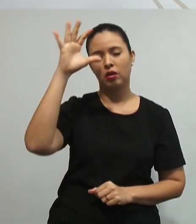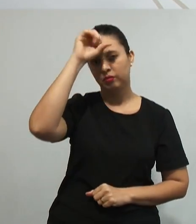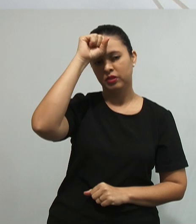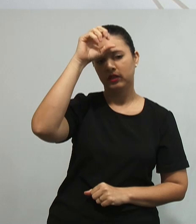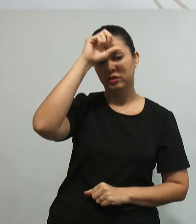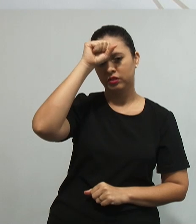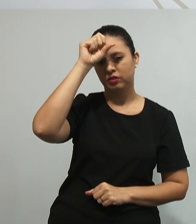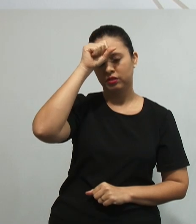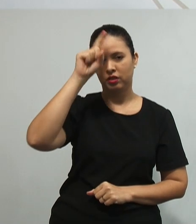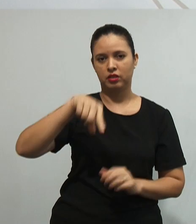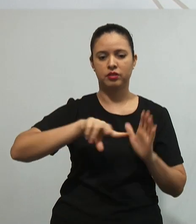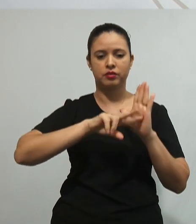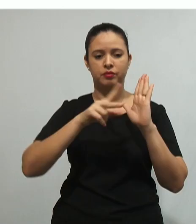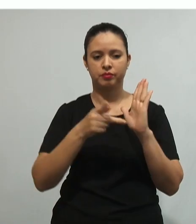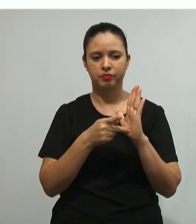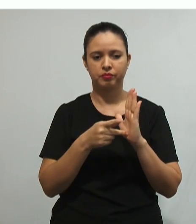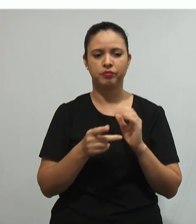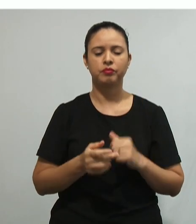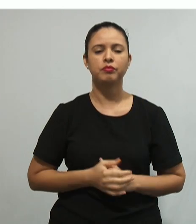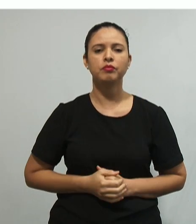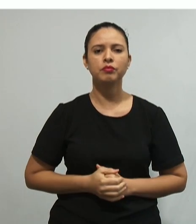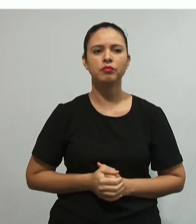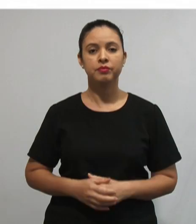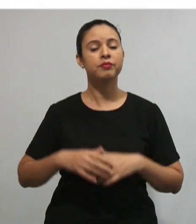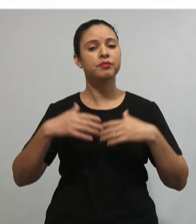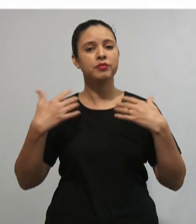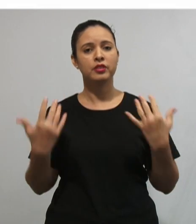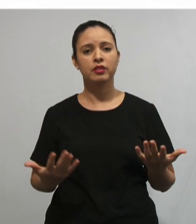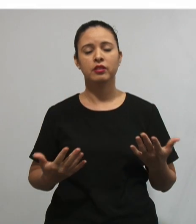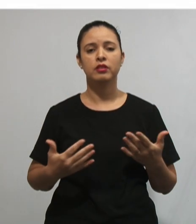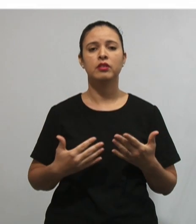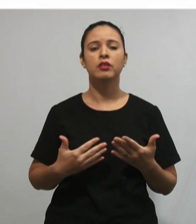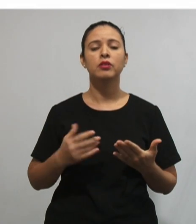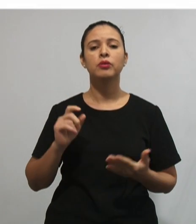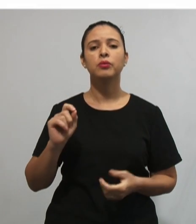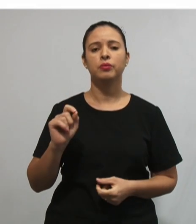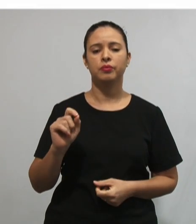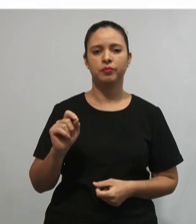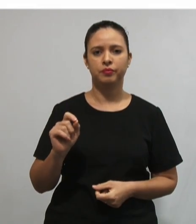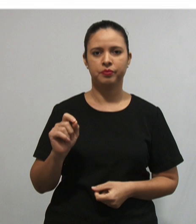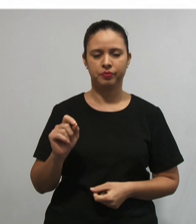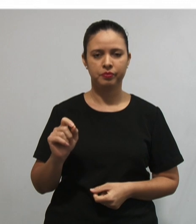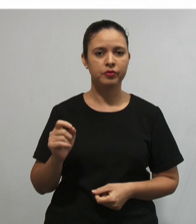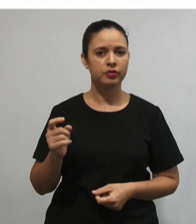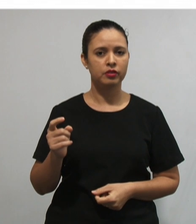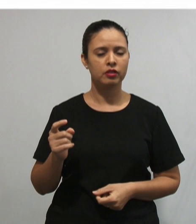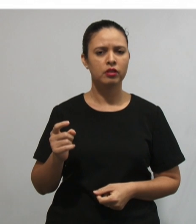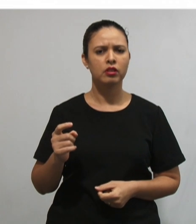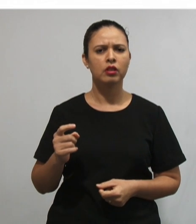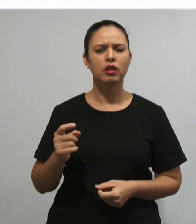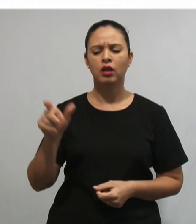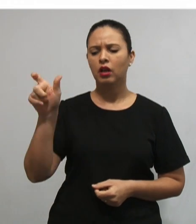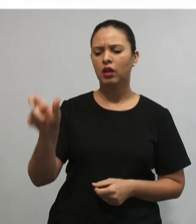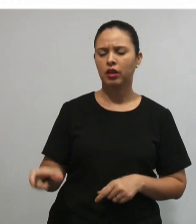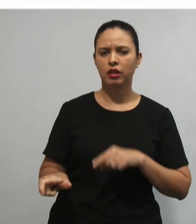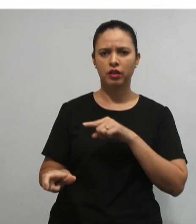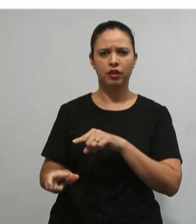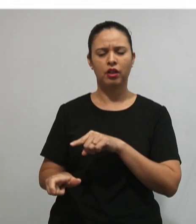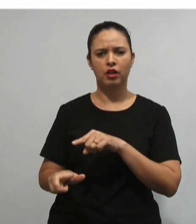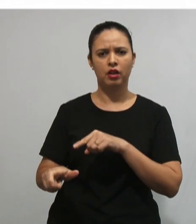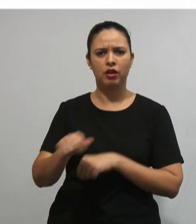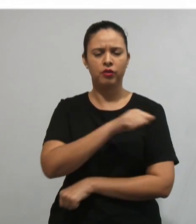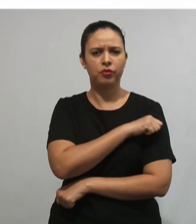ser significativa. Então, quais seriam as condições, as condições para que ocorra a